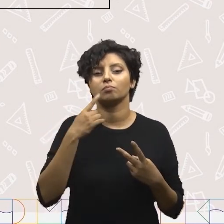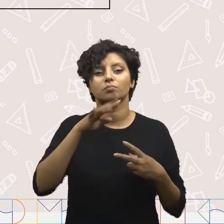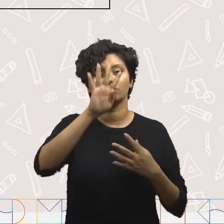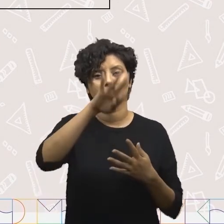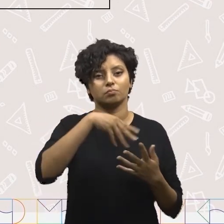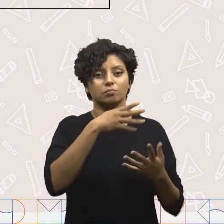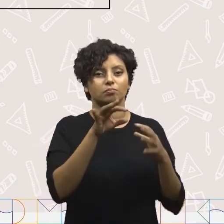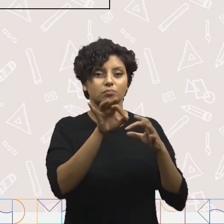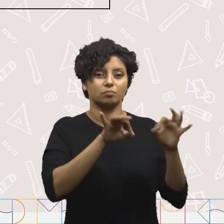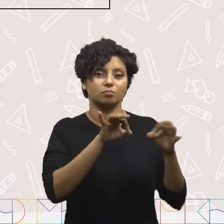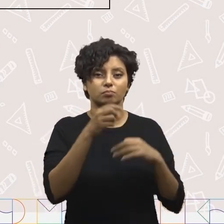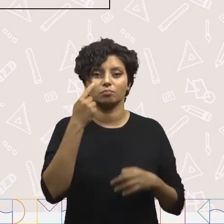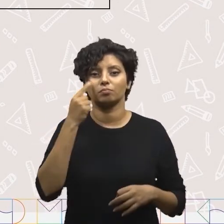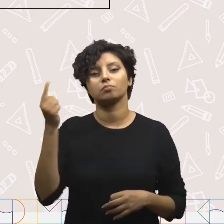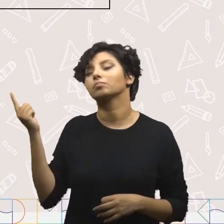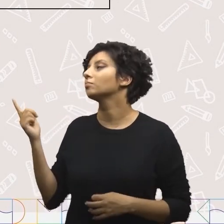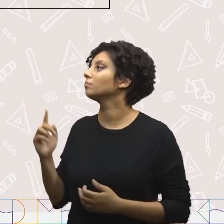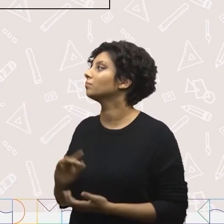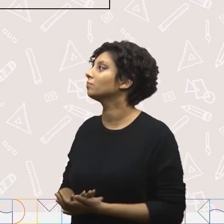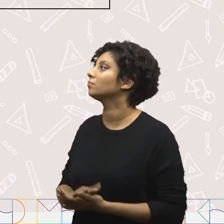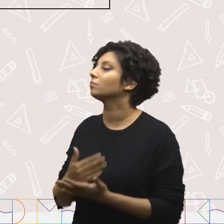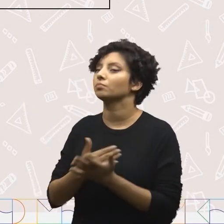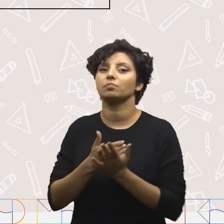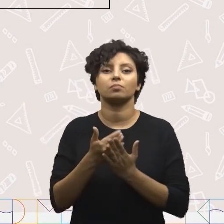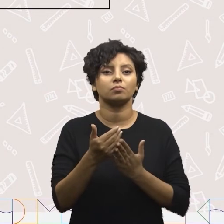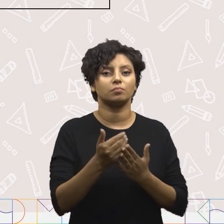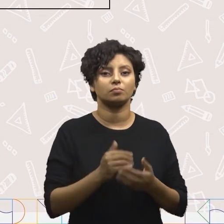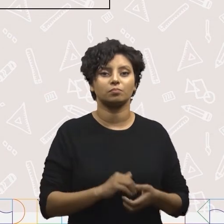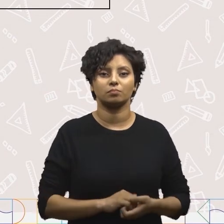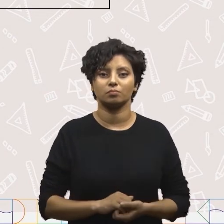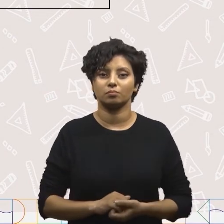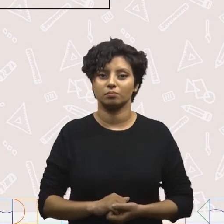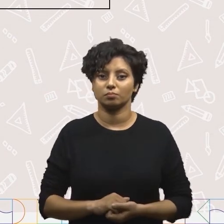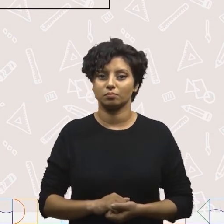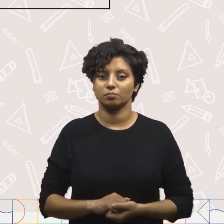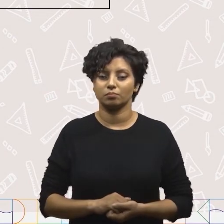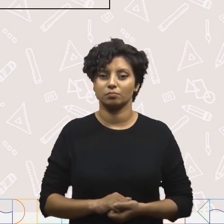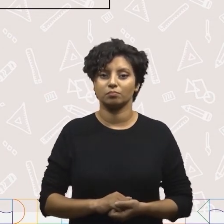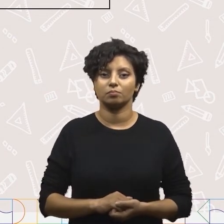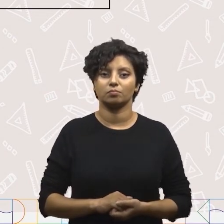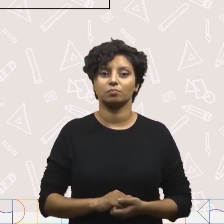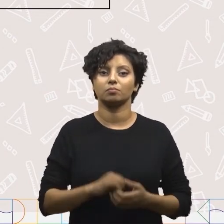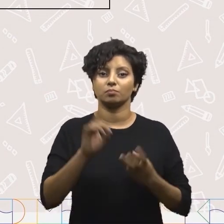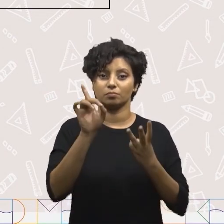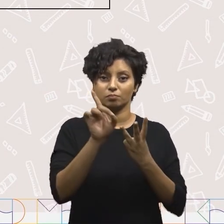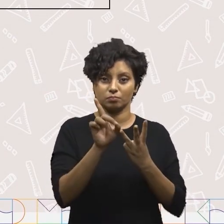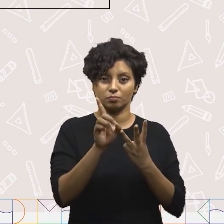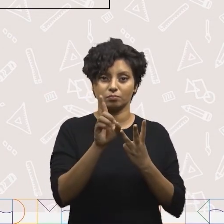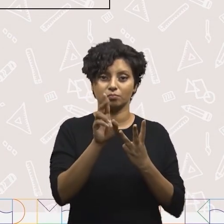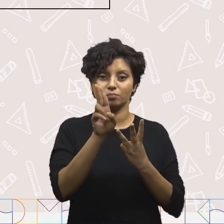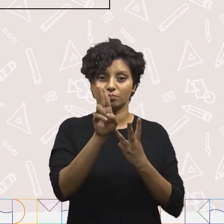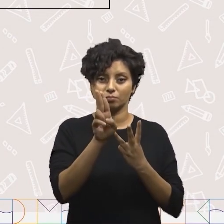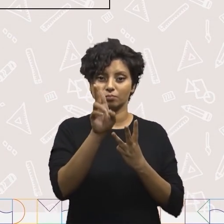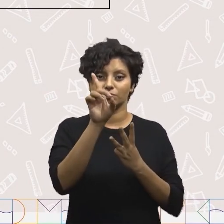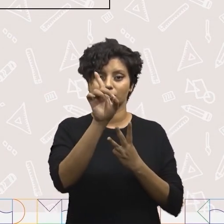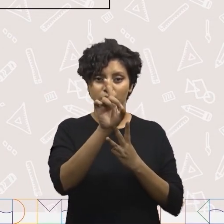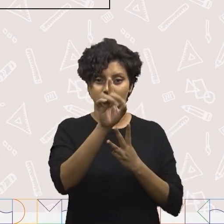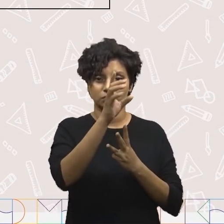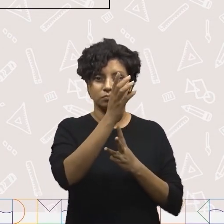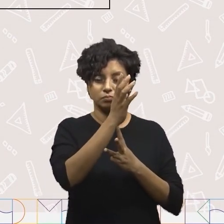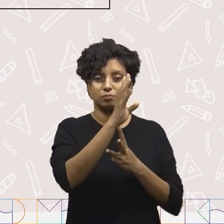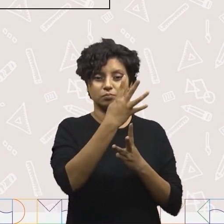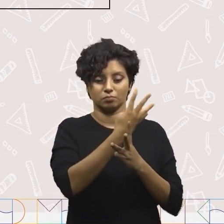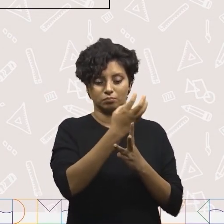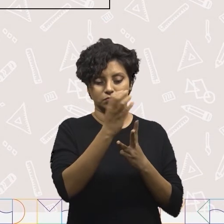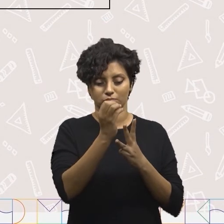armar a conta? Vamos começar com a primeira parcela. Vamos colocar lá. Quatrocentos. E